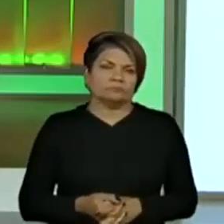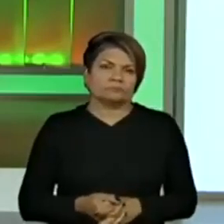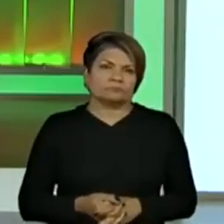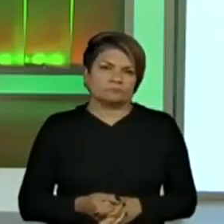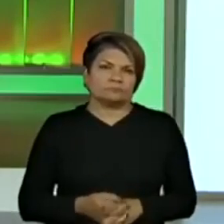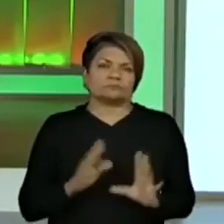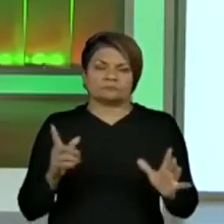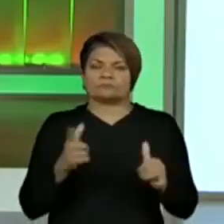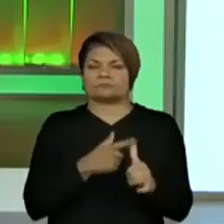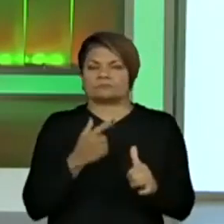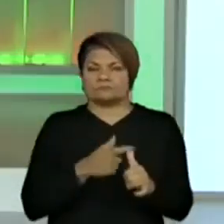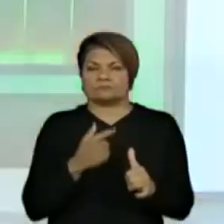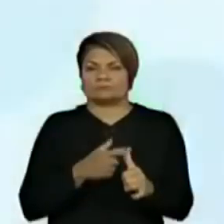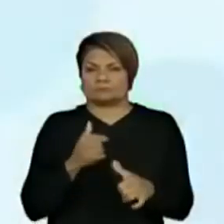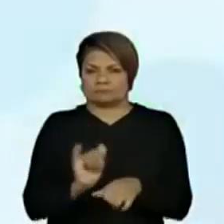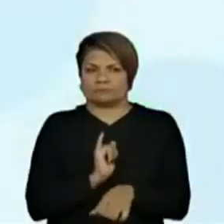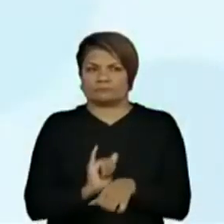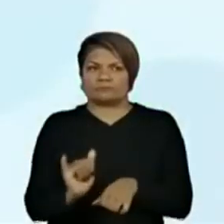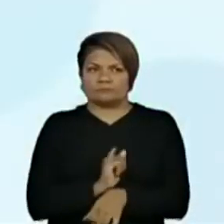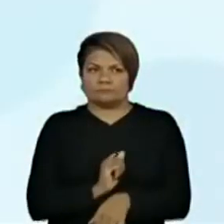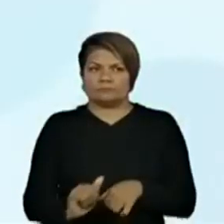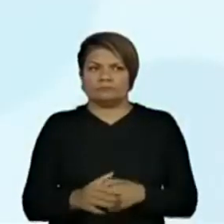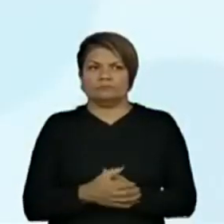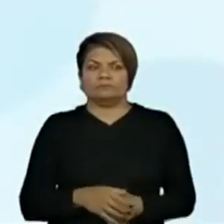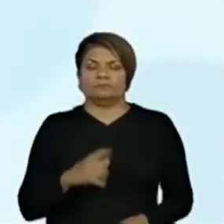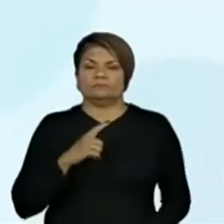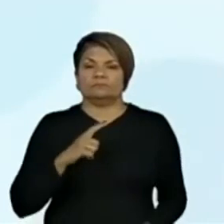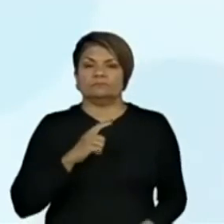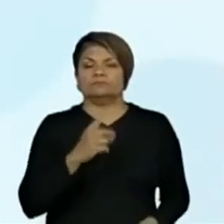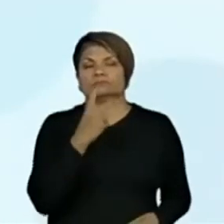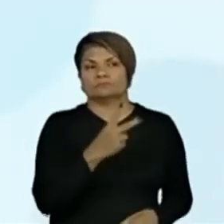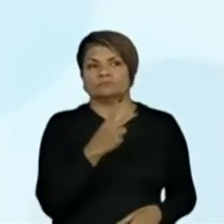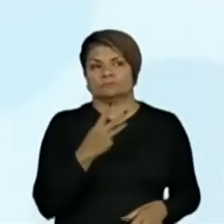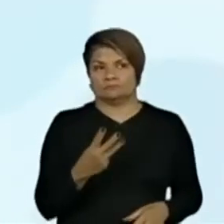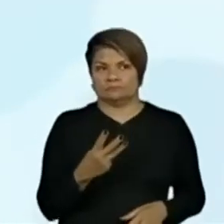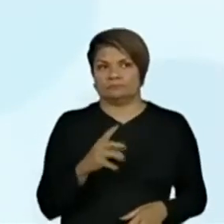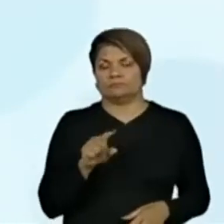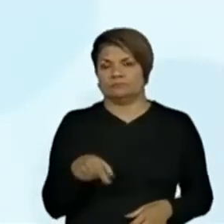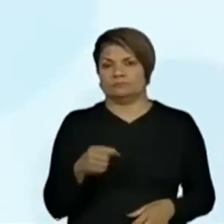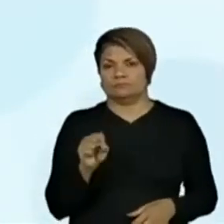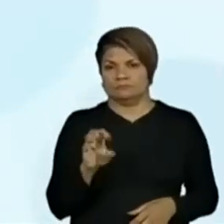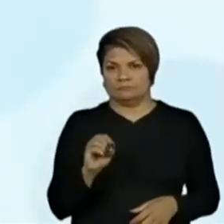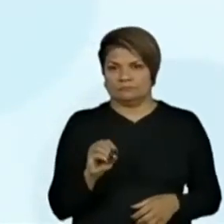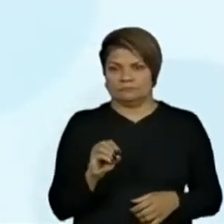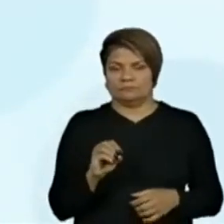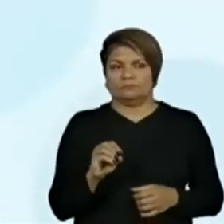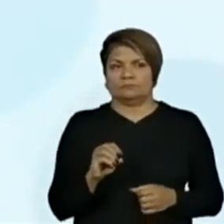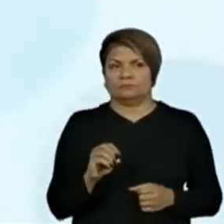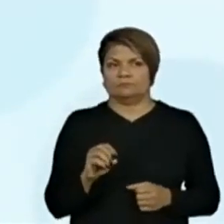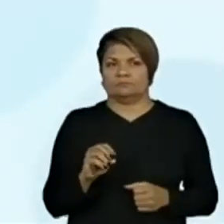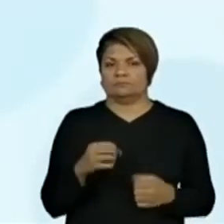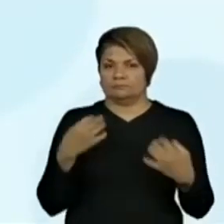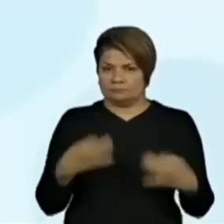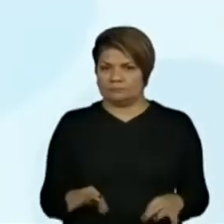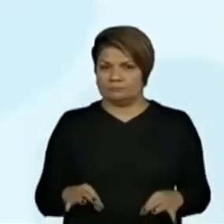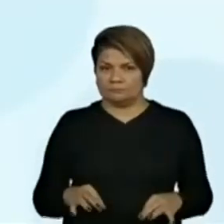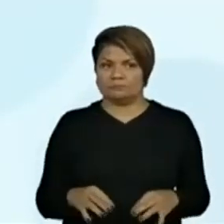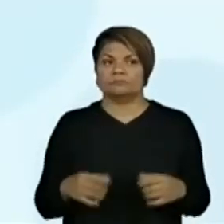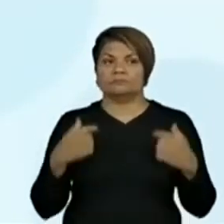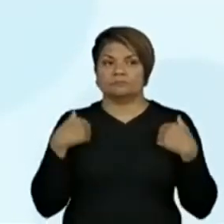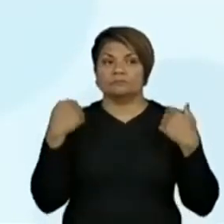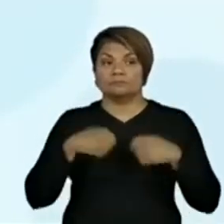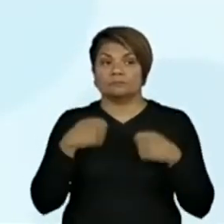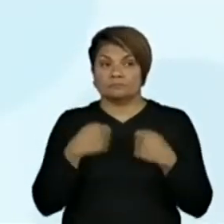é a nossa primeira estratégia. Então, eu tenho 23 e 80. Certo? Eu tenho que chegar em